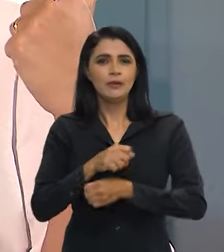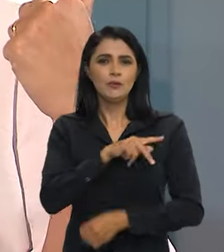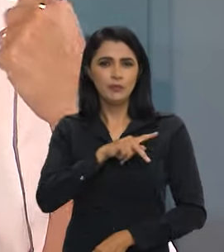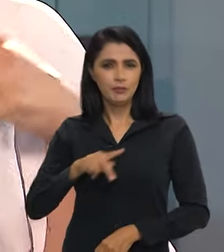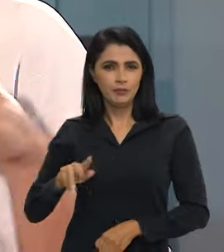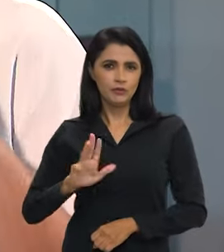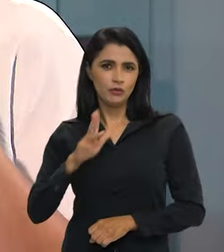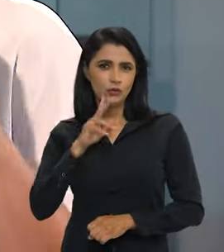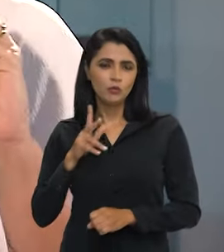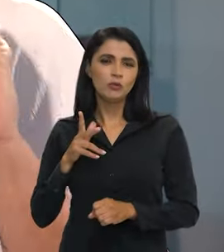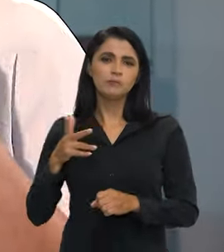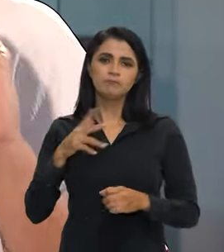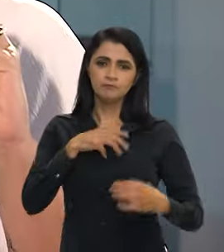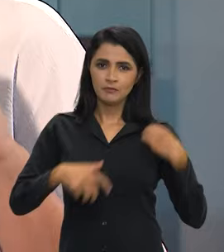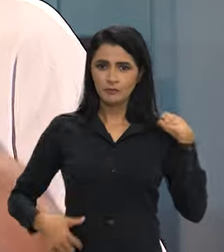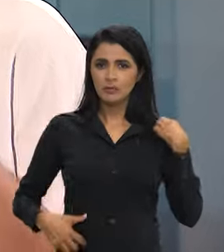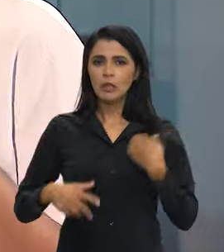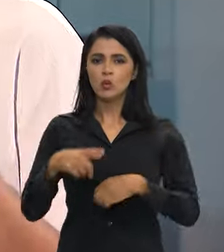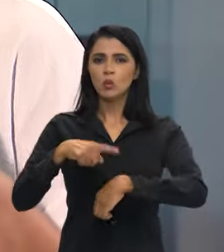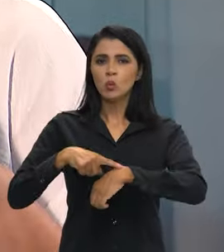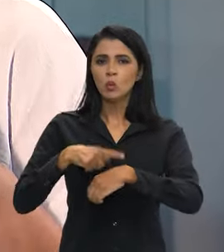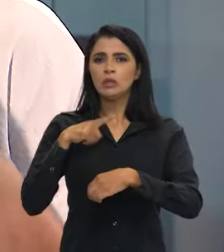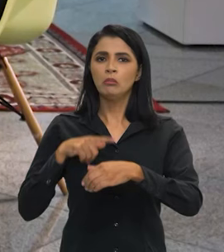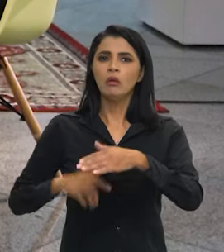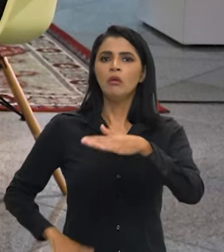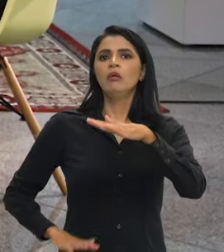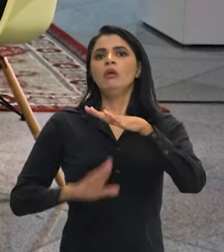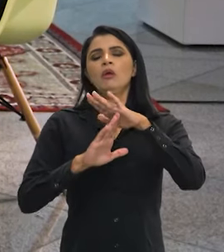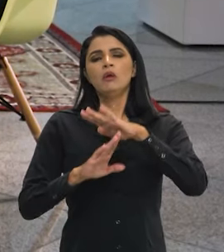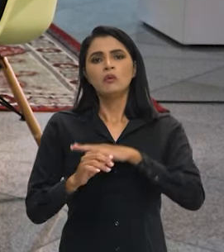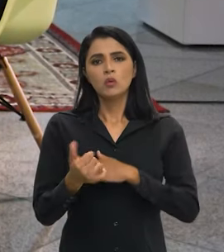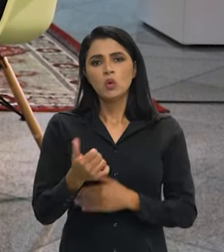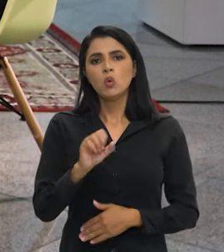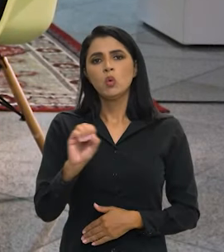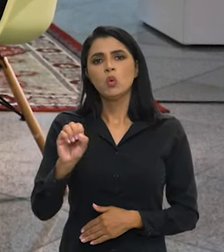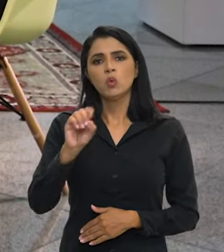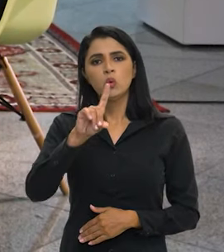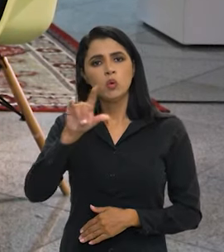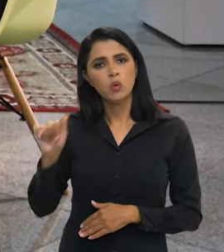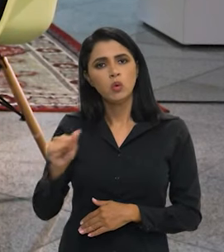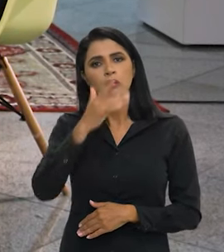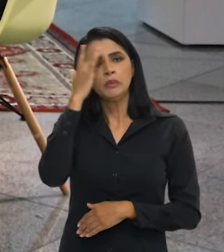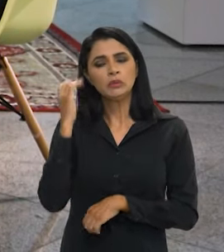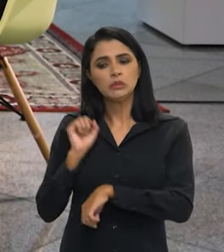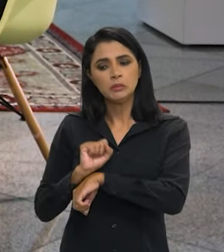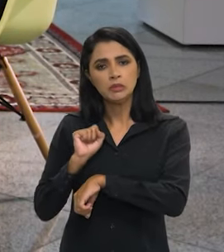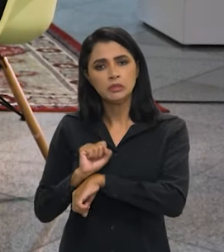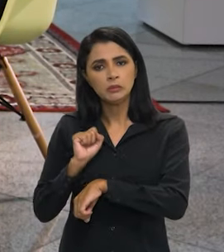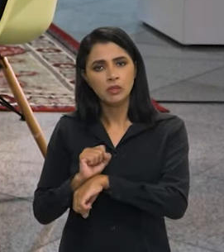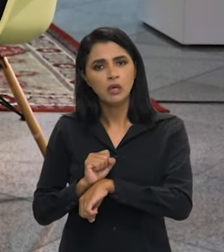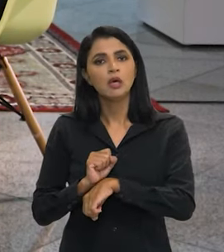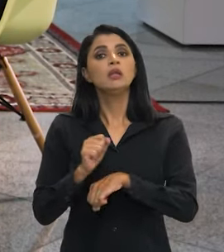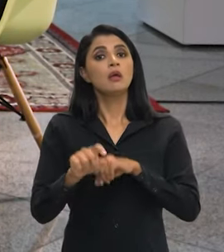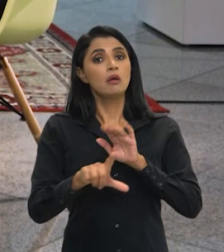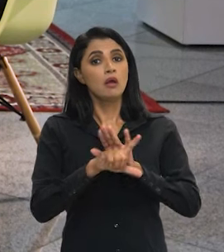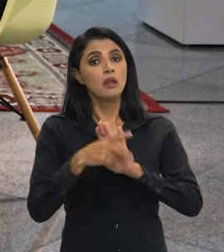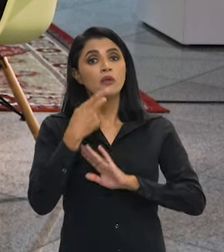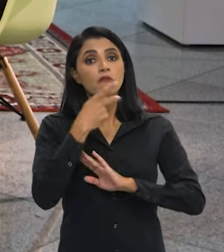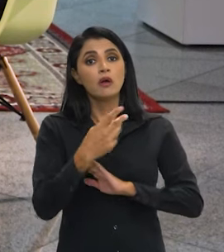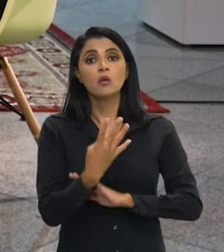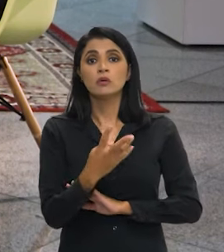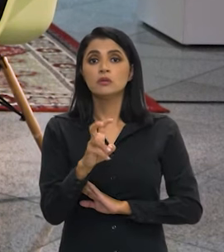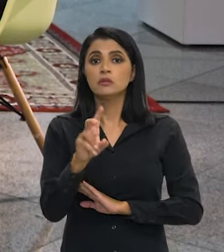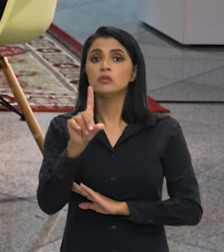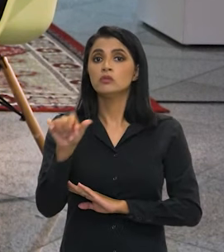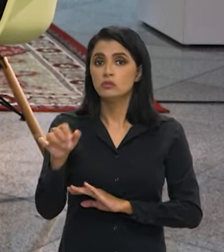presidente Lula assumiu lá, tempo estava estourando, chegando a 80 dias, as pessoas esperando, sendo que o prazo legal é de 45